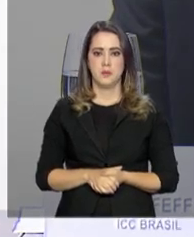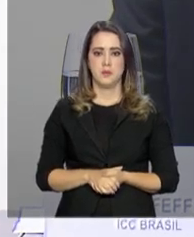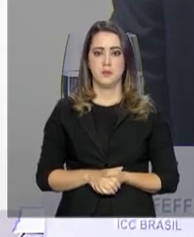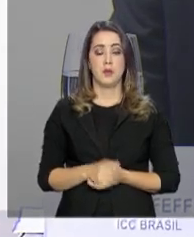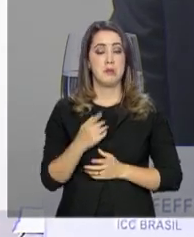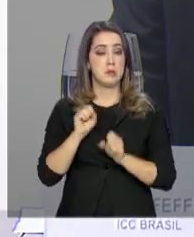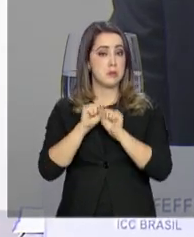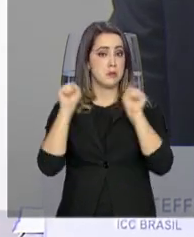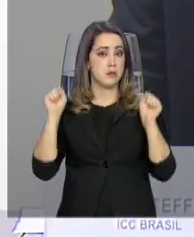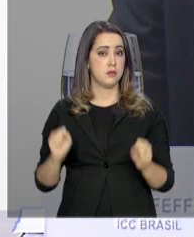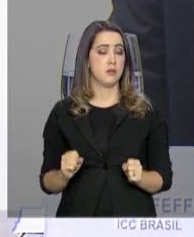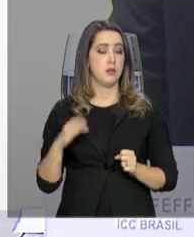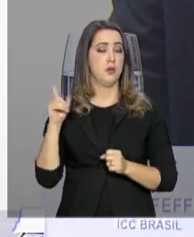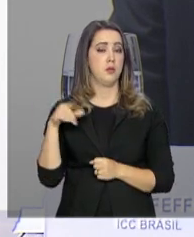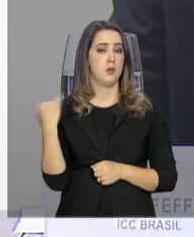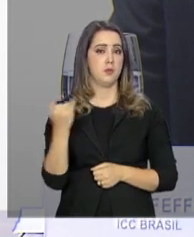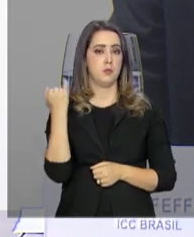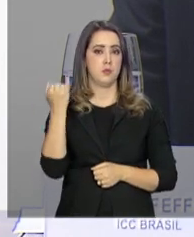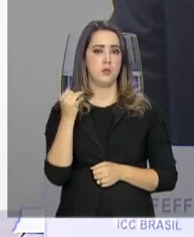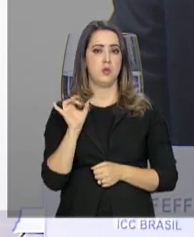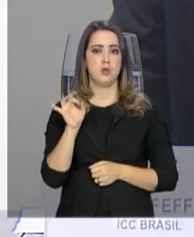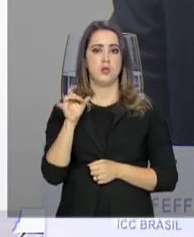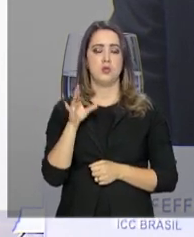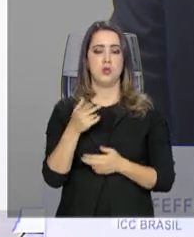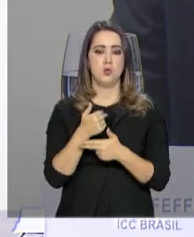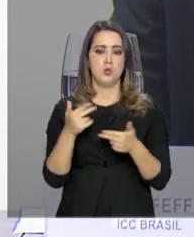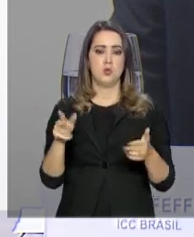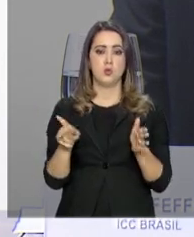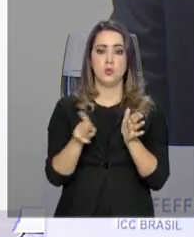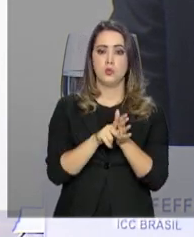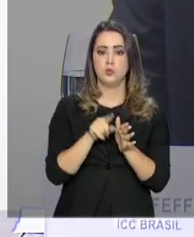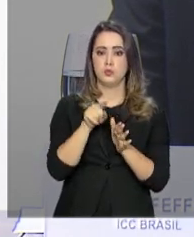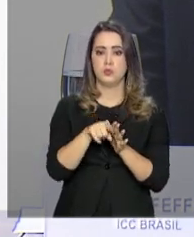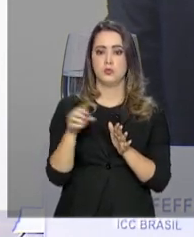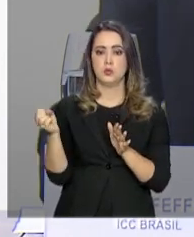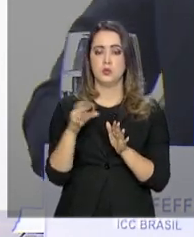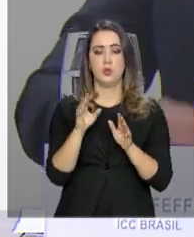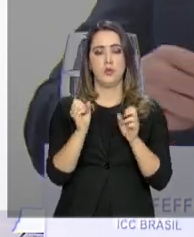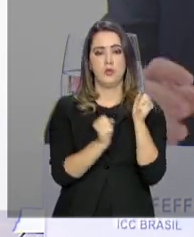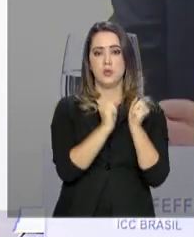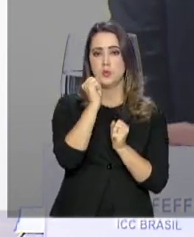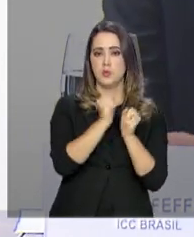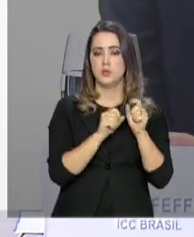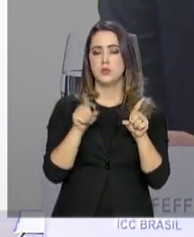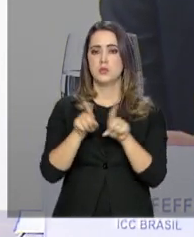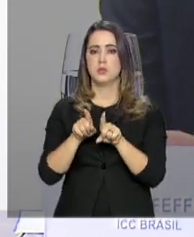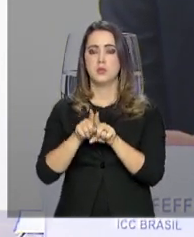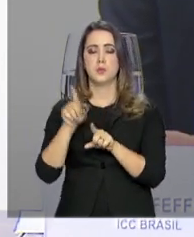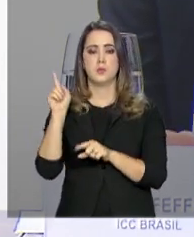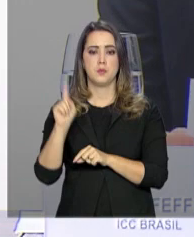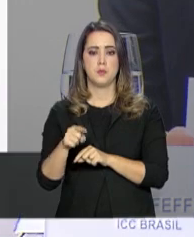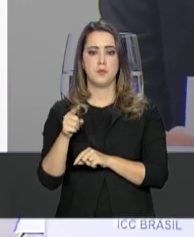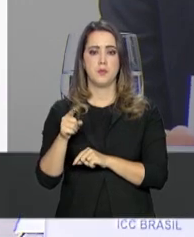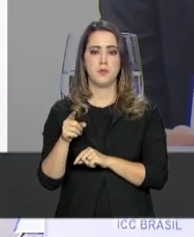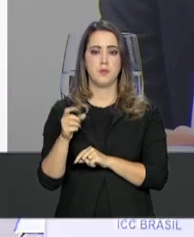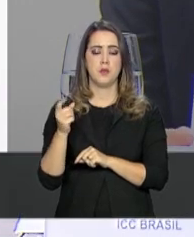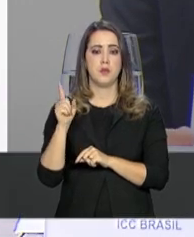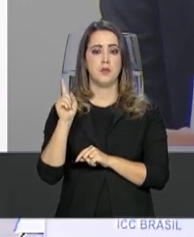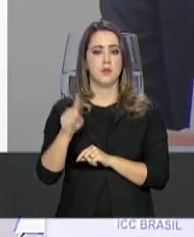ferramenta será referência não somente de conteúdo sobre essa moderna indústria, como também será um marketplace